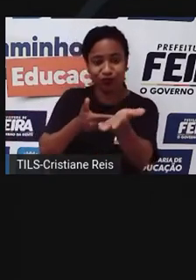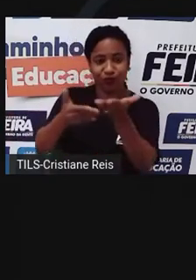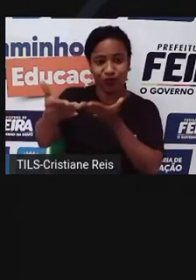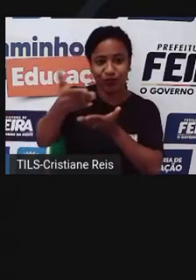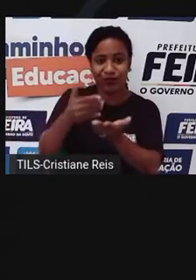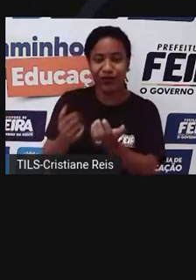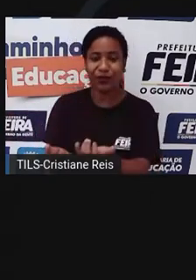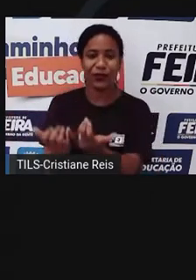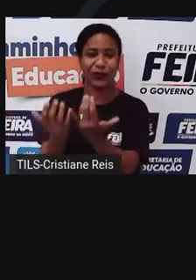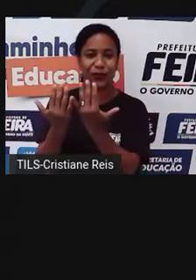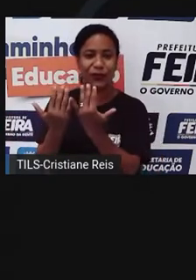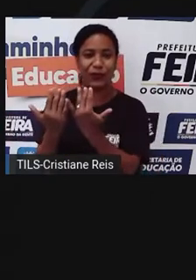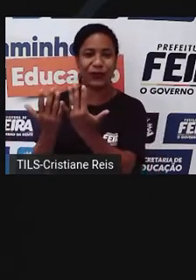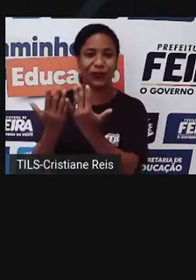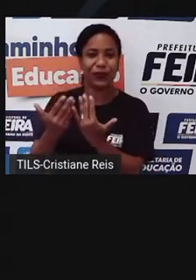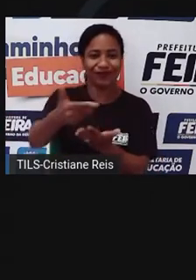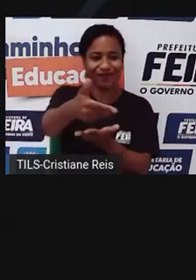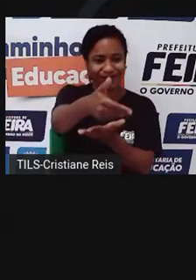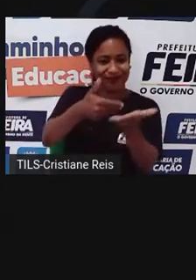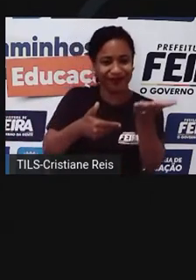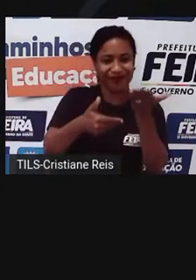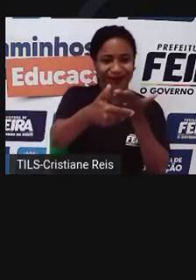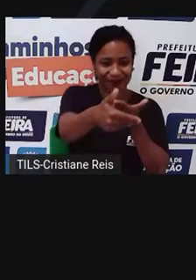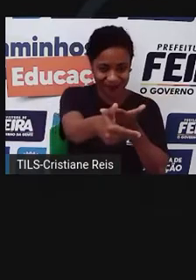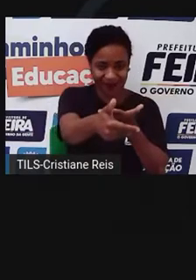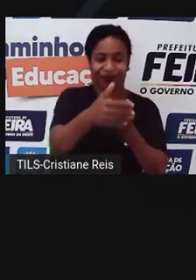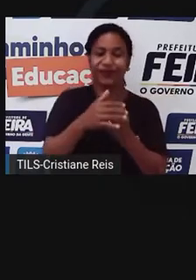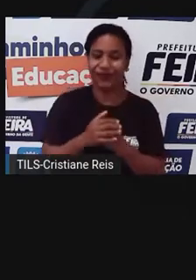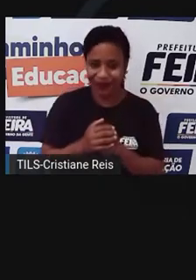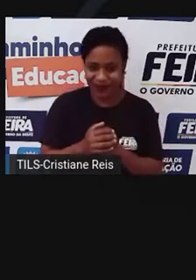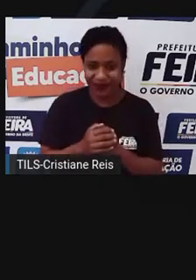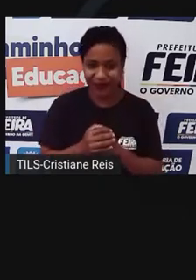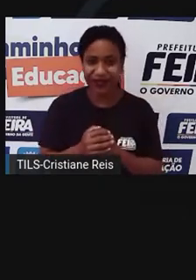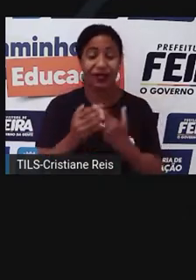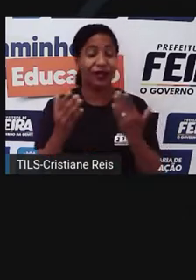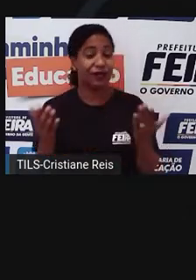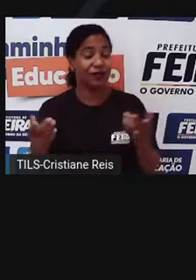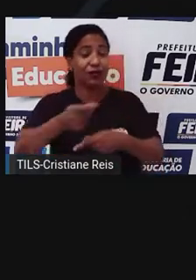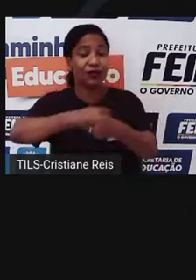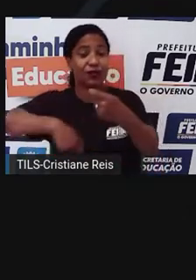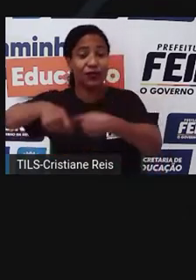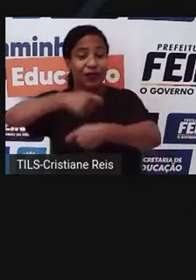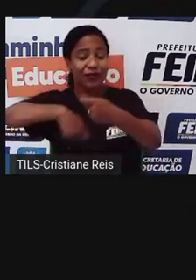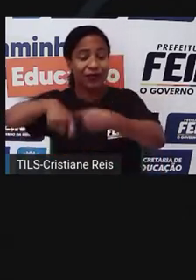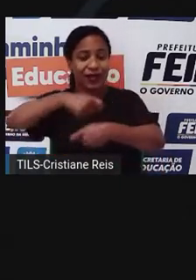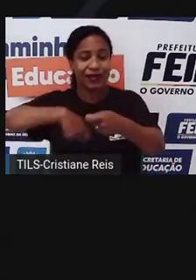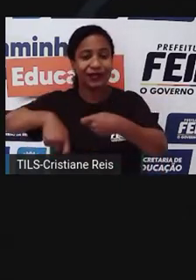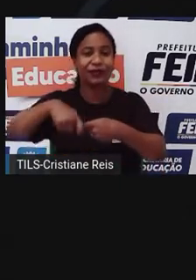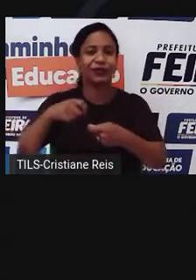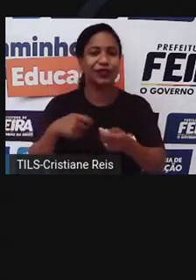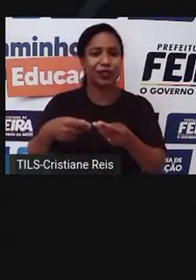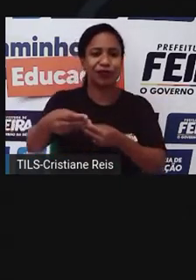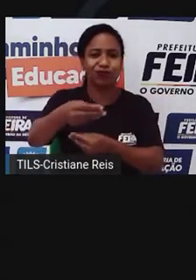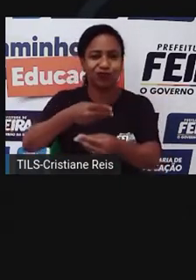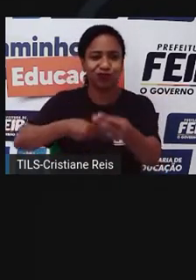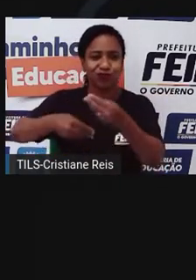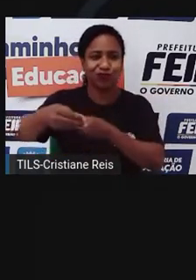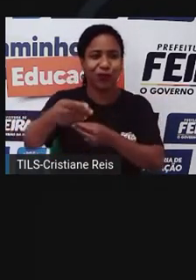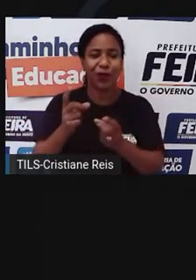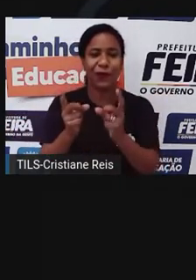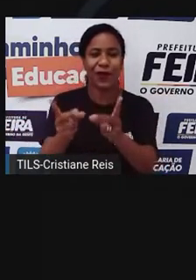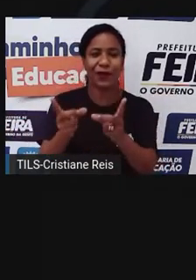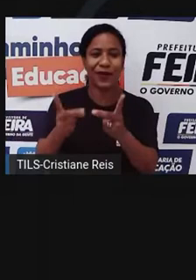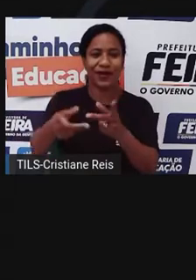produção por produtos que outras tribos estavam oferecendo. Este comércio se baseava no escambo, que é a troca de